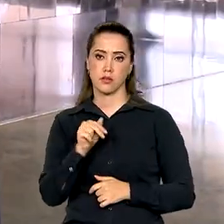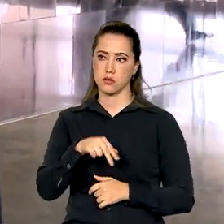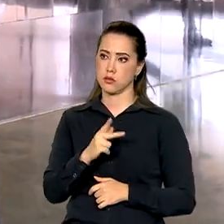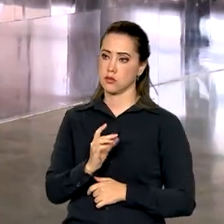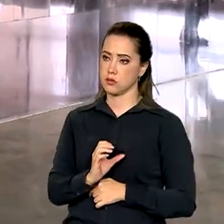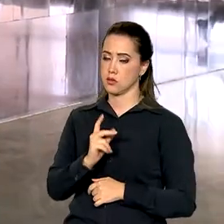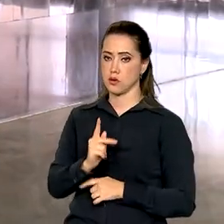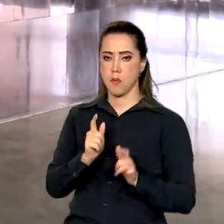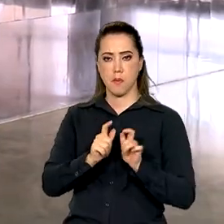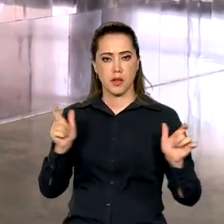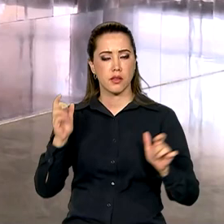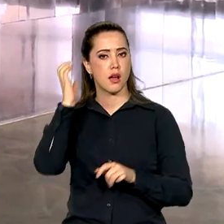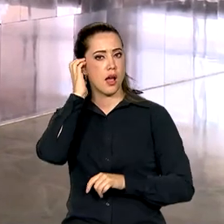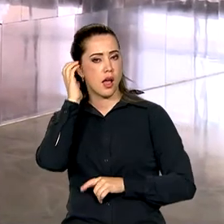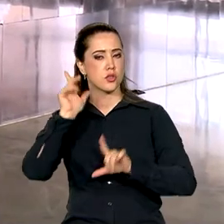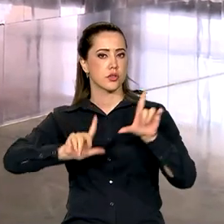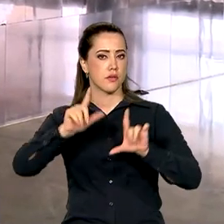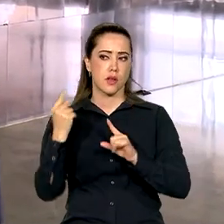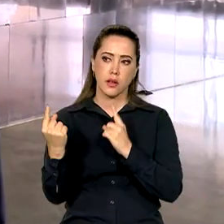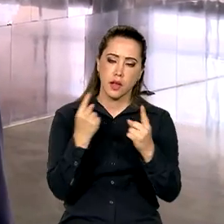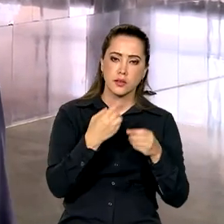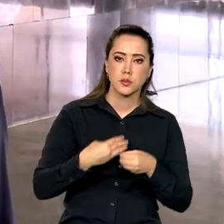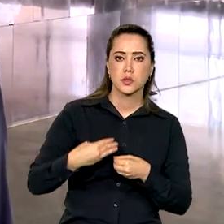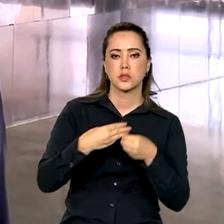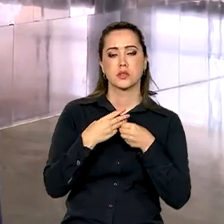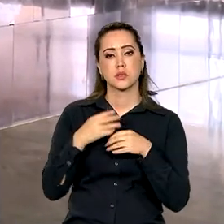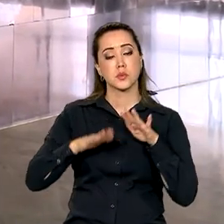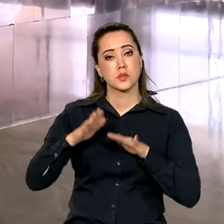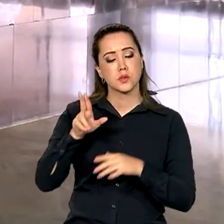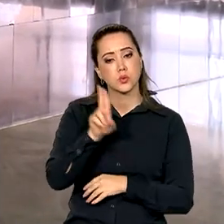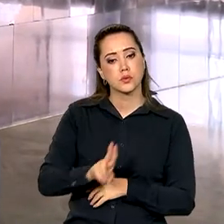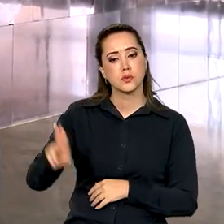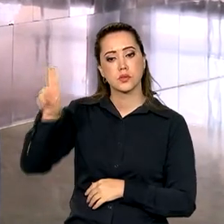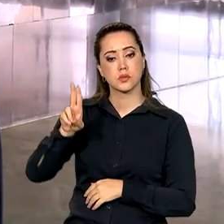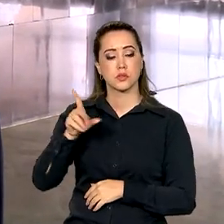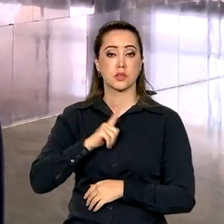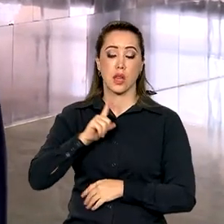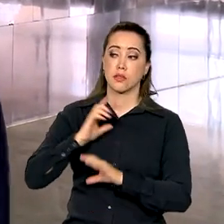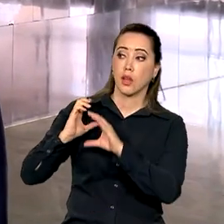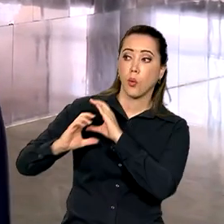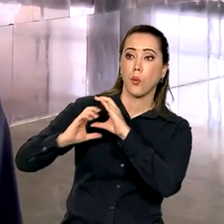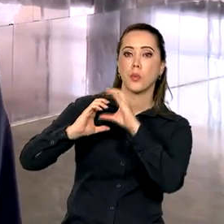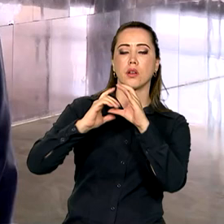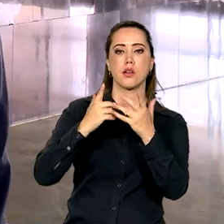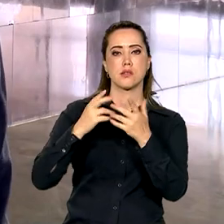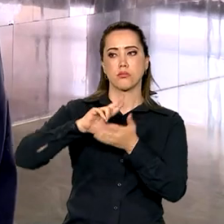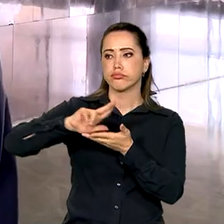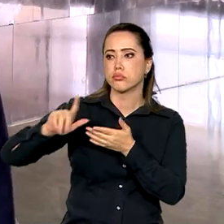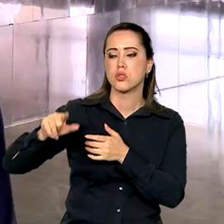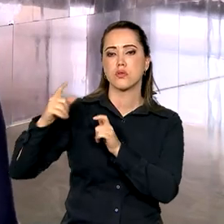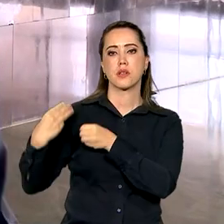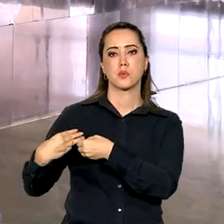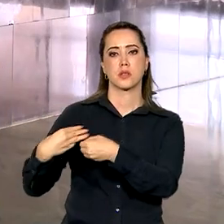mais emissoras de rádio e televisão em cada município. Alguma dessas universidades, elas têm canais em vários municípios do